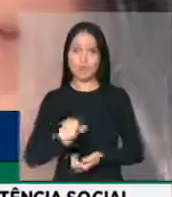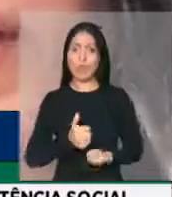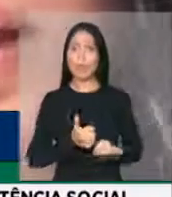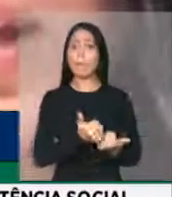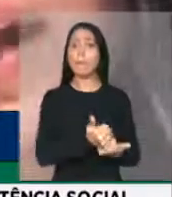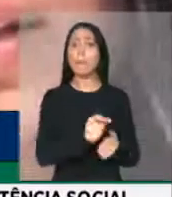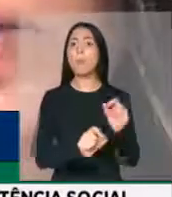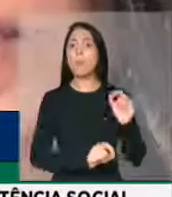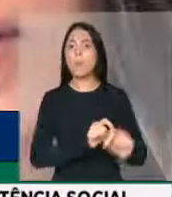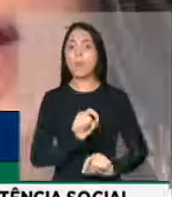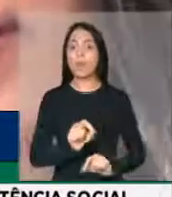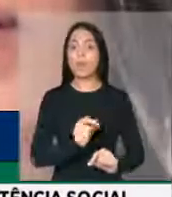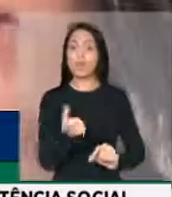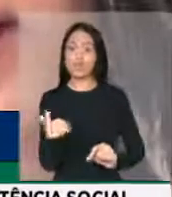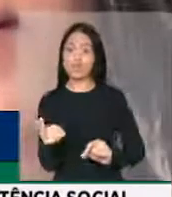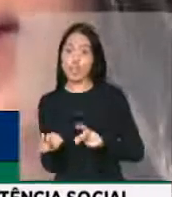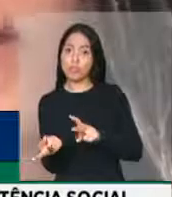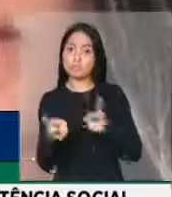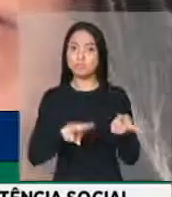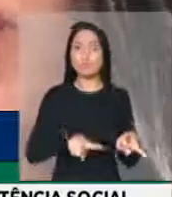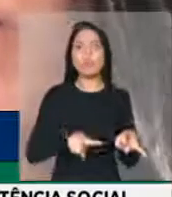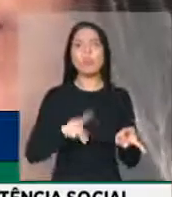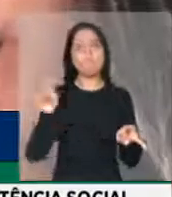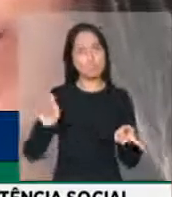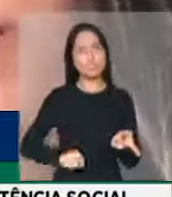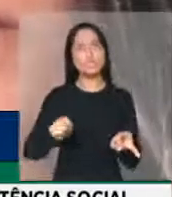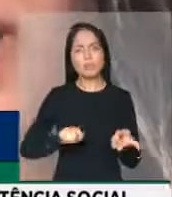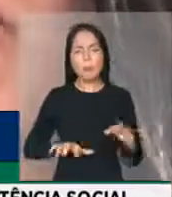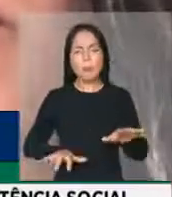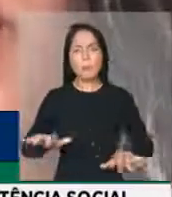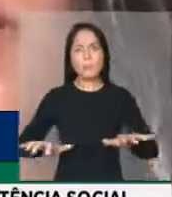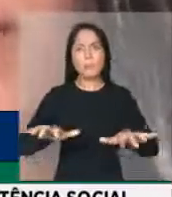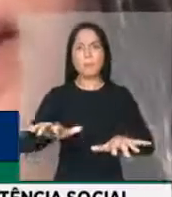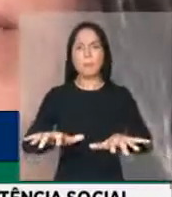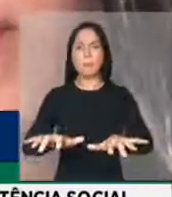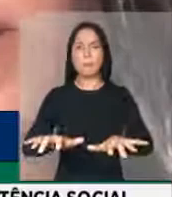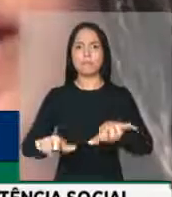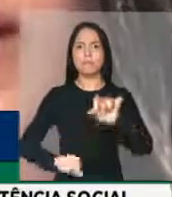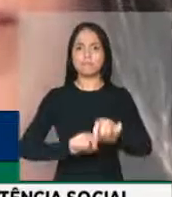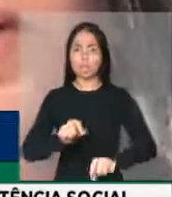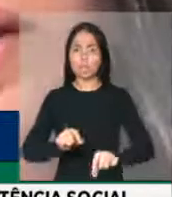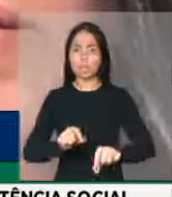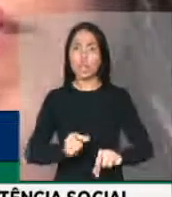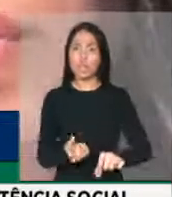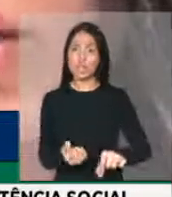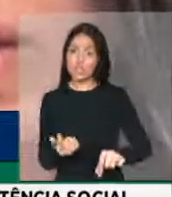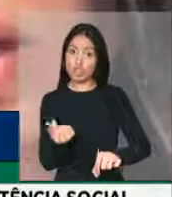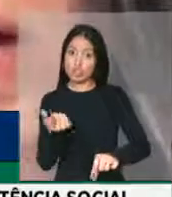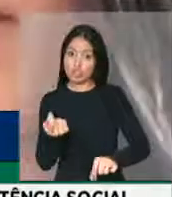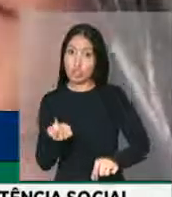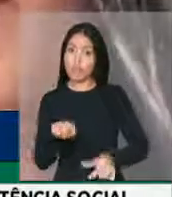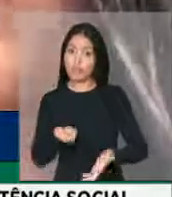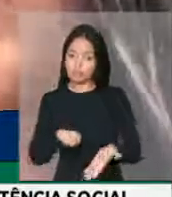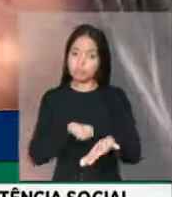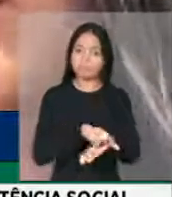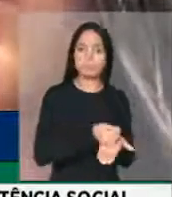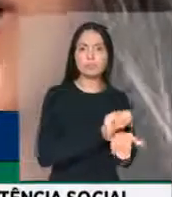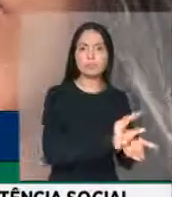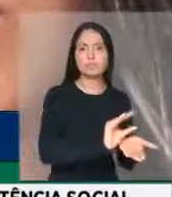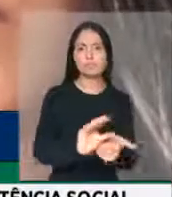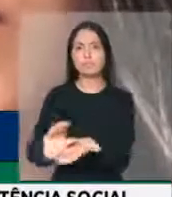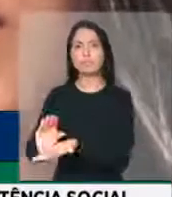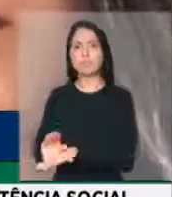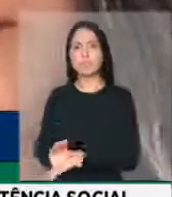a transposição e a transferência serão permitidas entre os blocos de financiamento da portaria do Ministério do Desenvolvimento Social, número